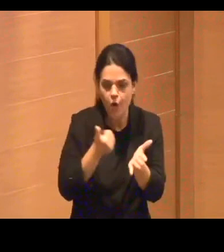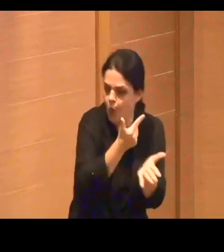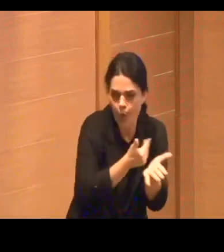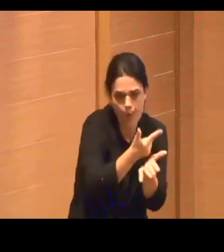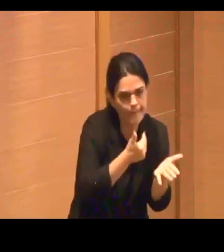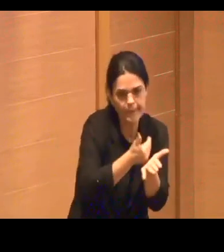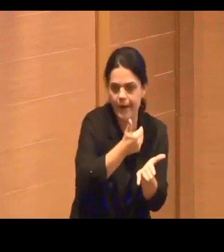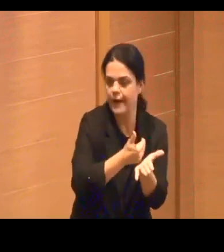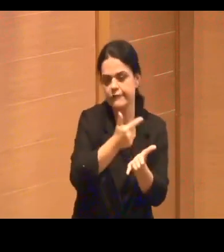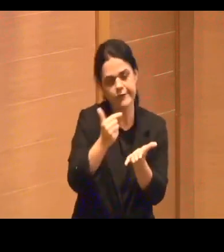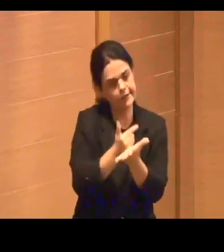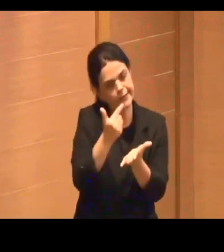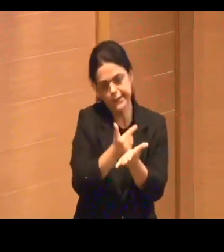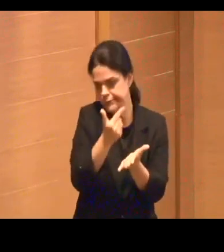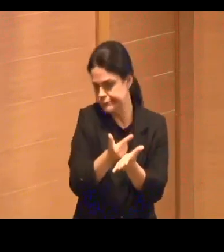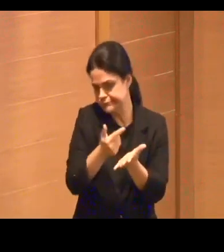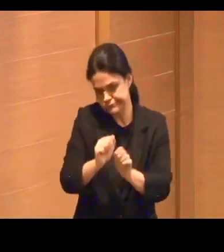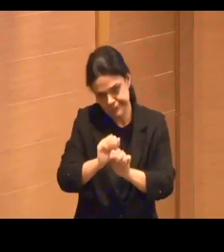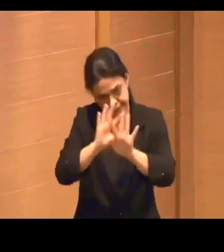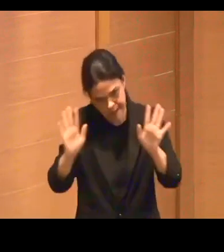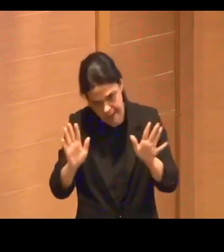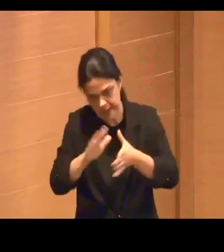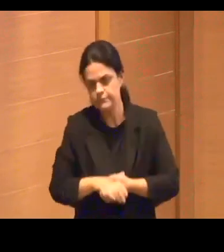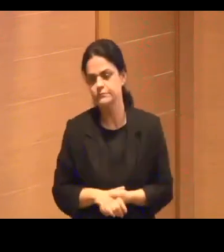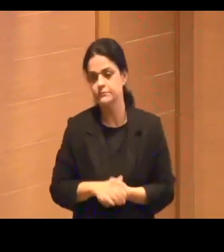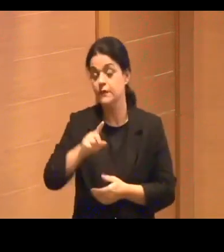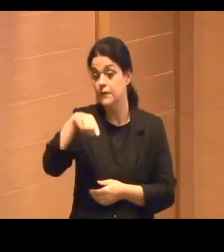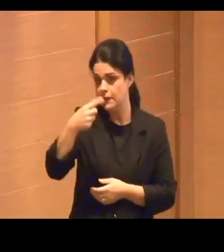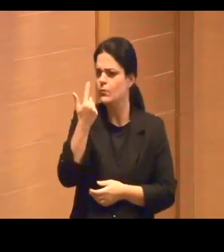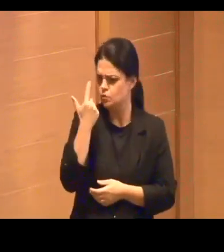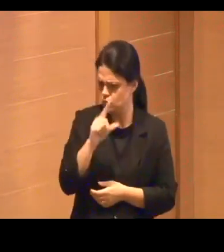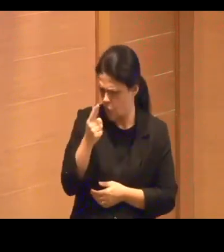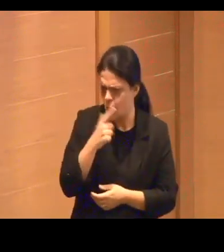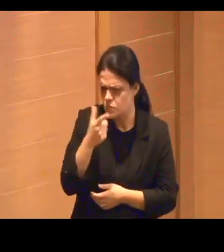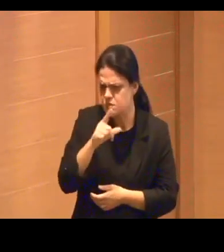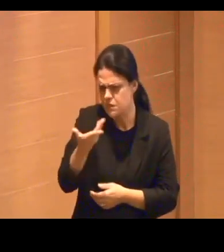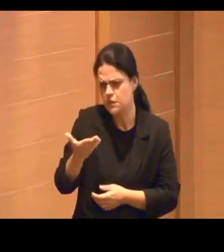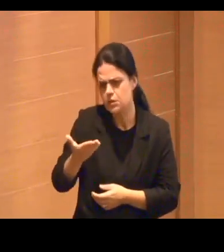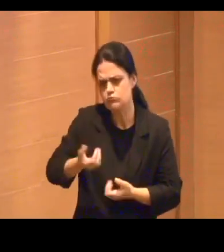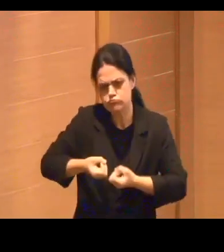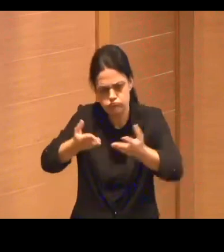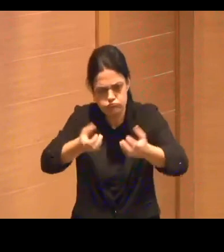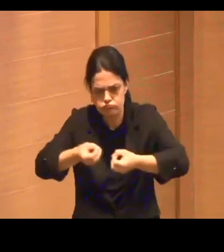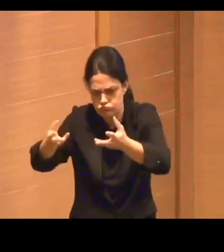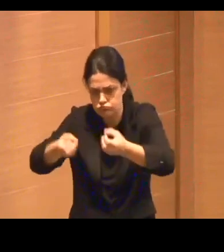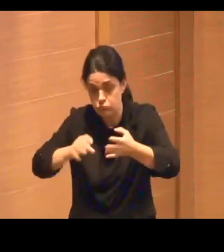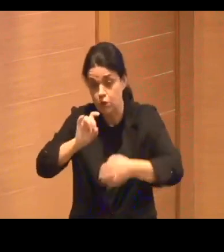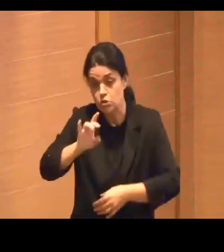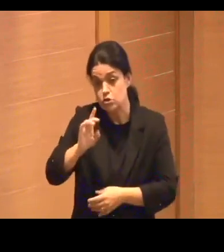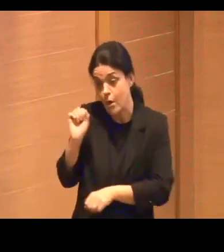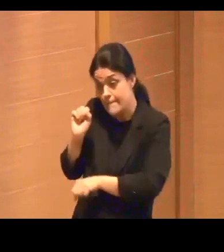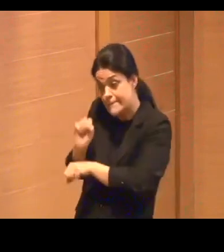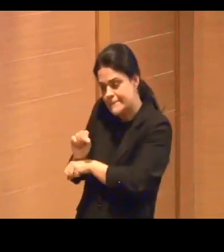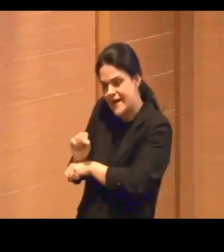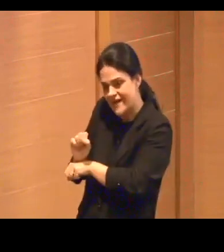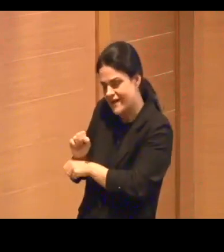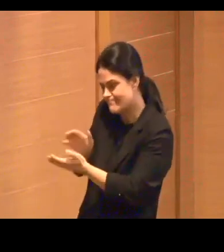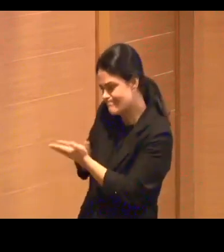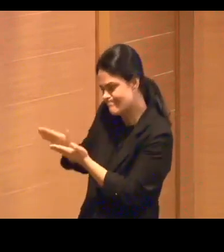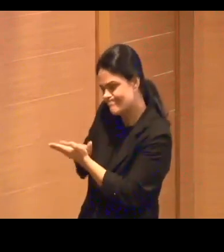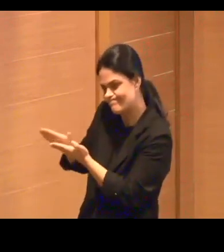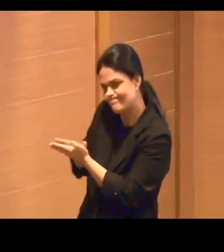obviamente. Depois eu consegui colocá-lo de maneira pública, mas parei de trabalhar com as editoras comerciais e fui.